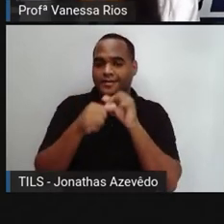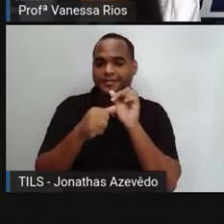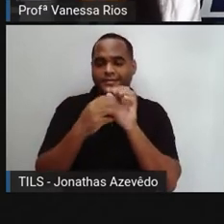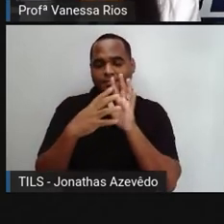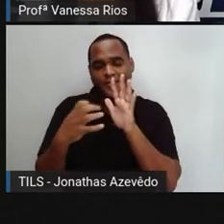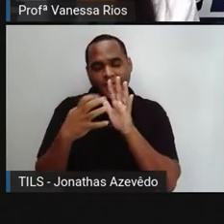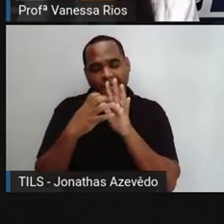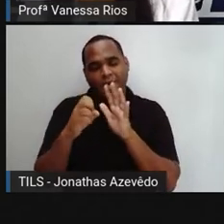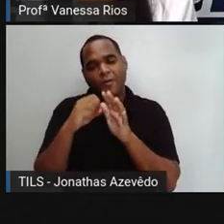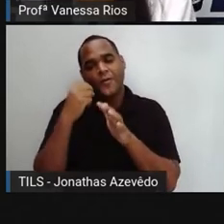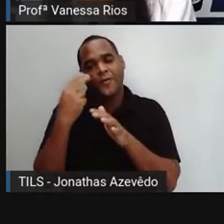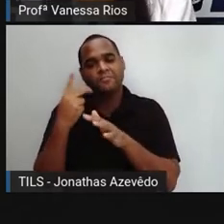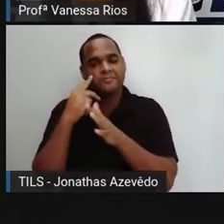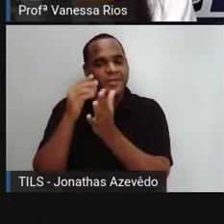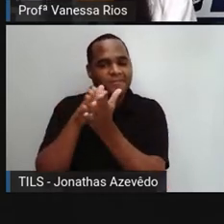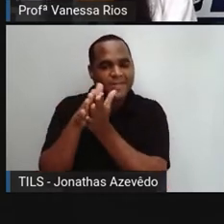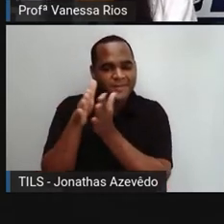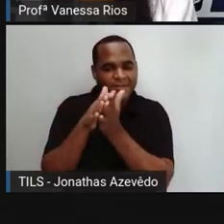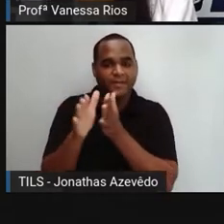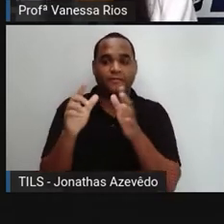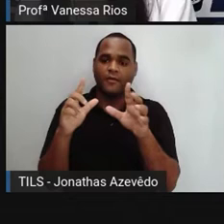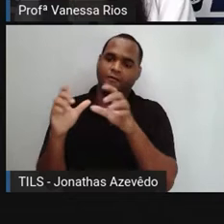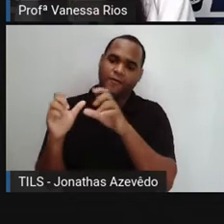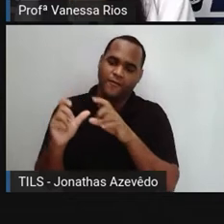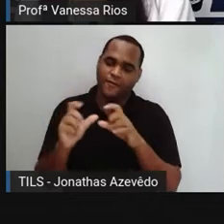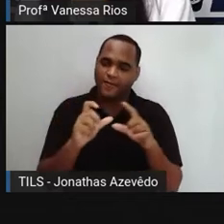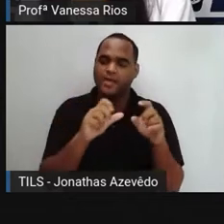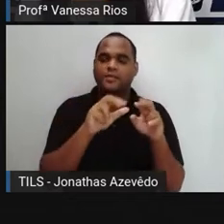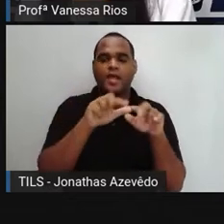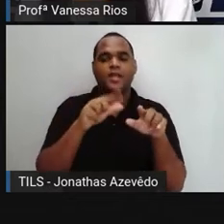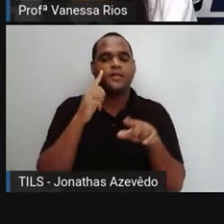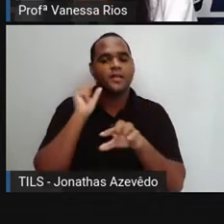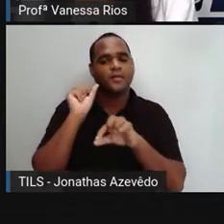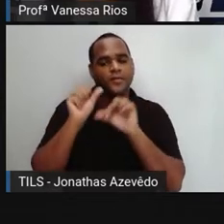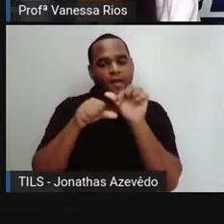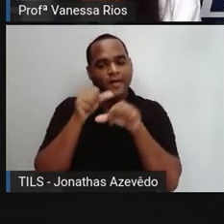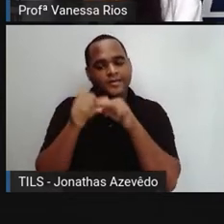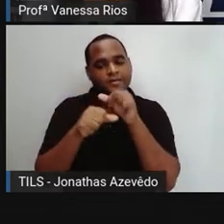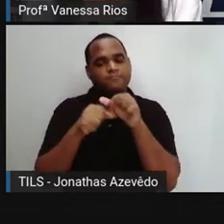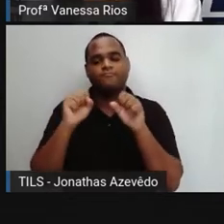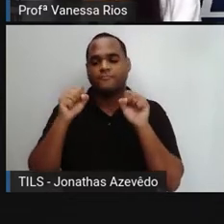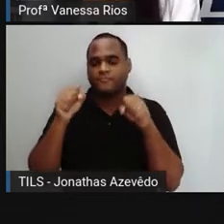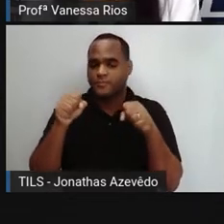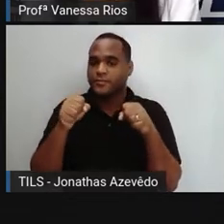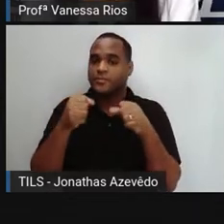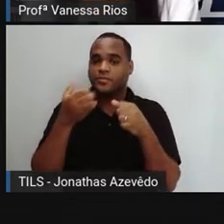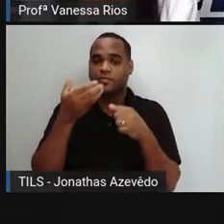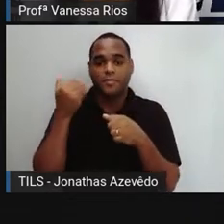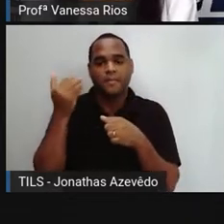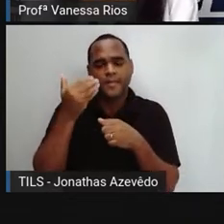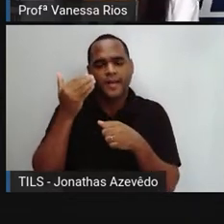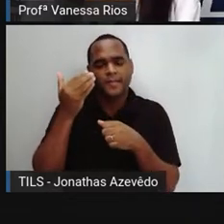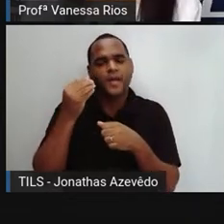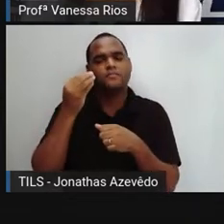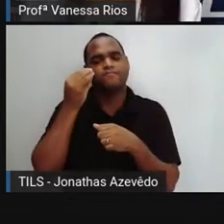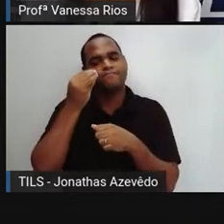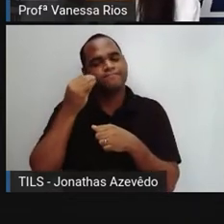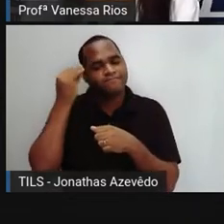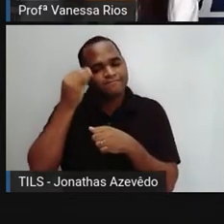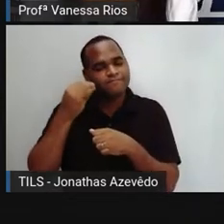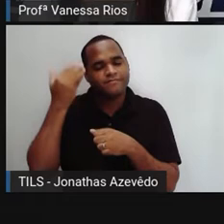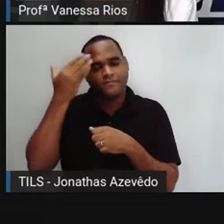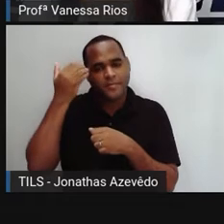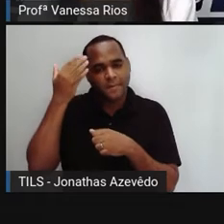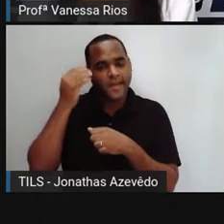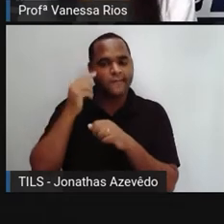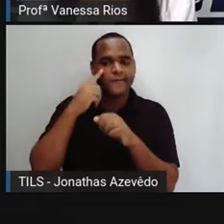né? Ou a impressão dessas fotografias também se modernizando. Então existiram aí várias invenções que